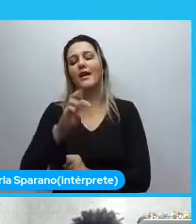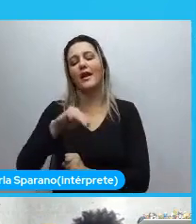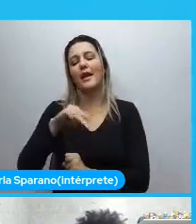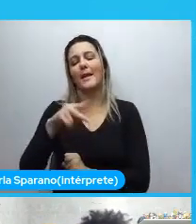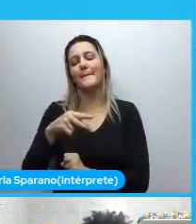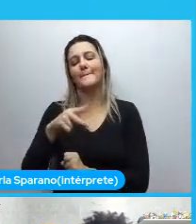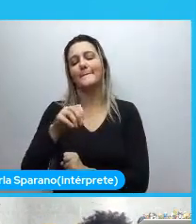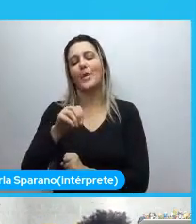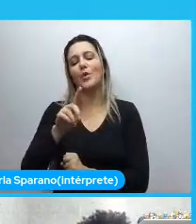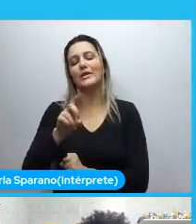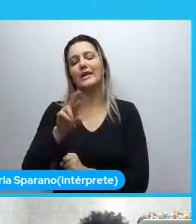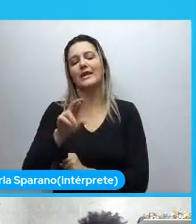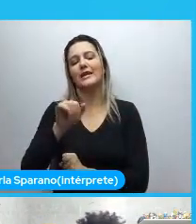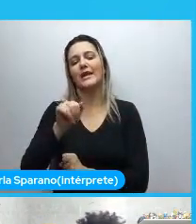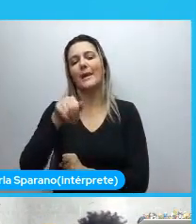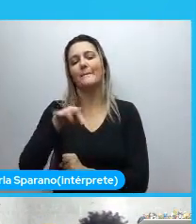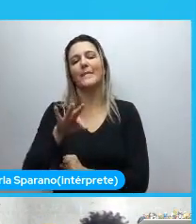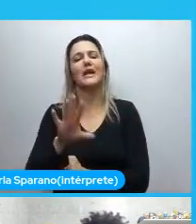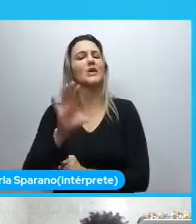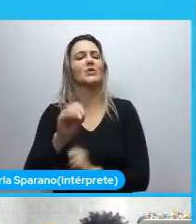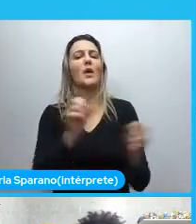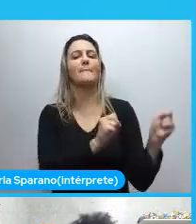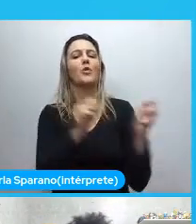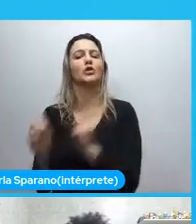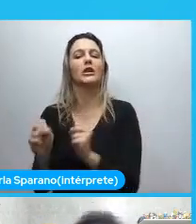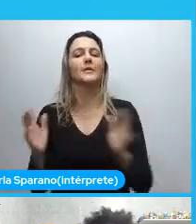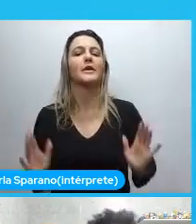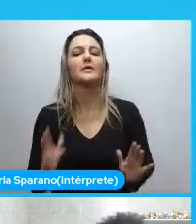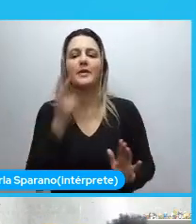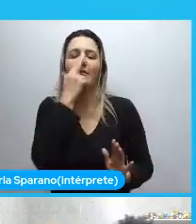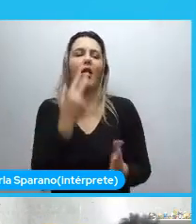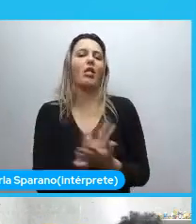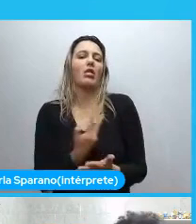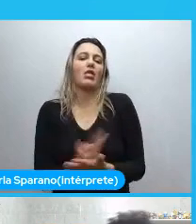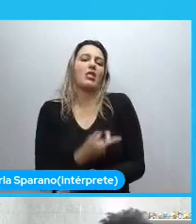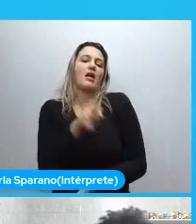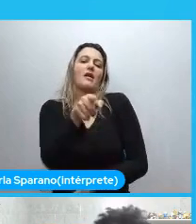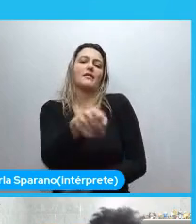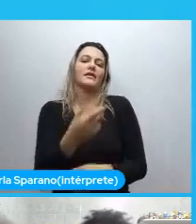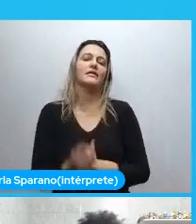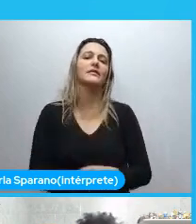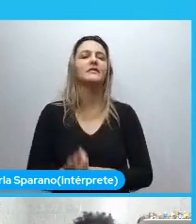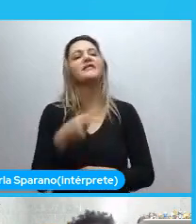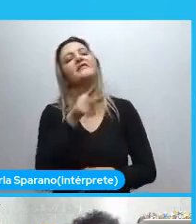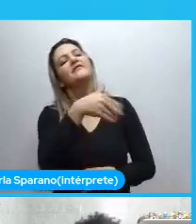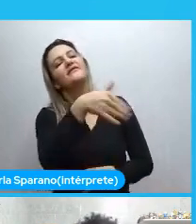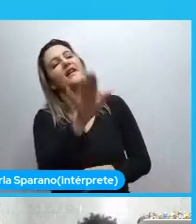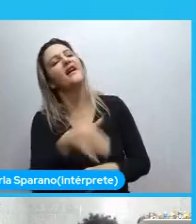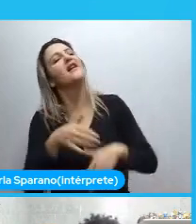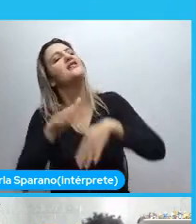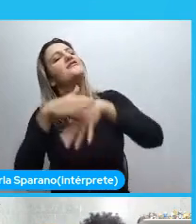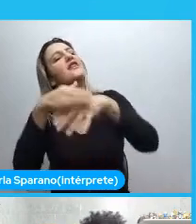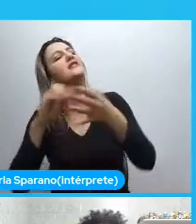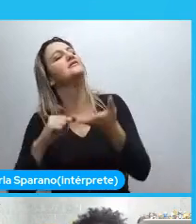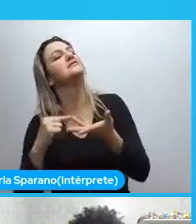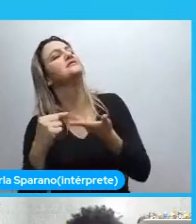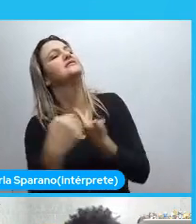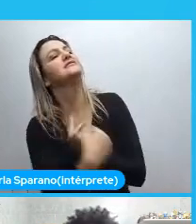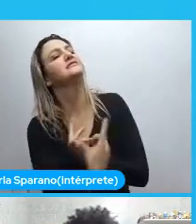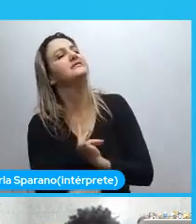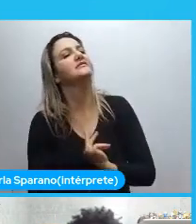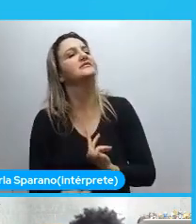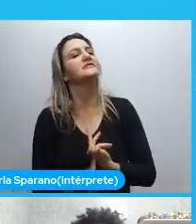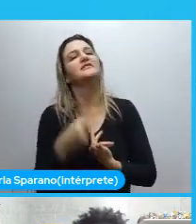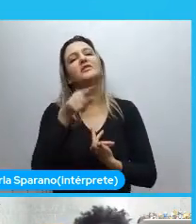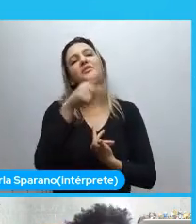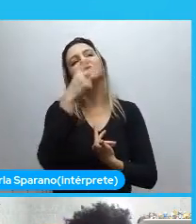empoderamento. uma maneira totalmente errônea. Porque pensa que é o fato de eu dizer. Ah. Fulano. Vai. Faz isso. Não sei o que. Esse crânio não é uma pessoa